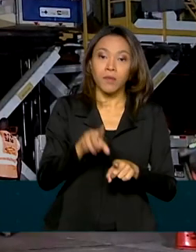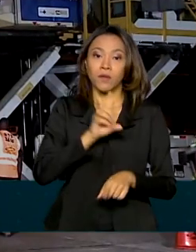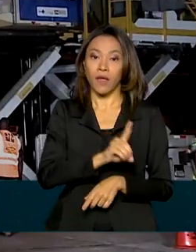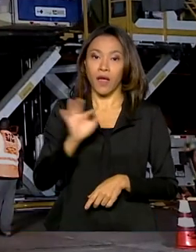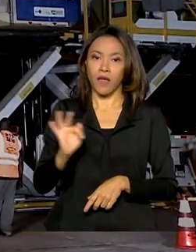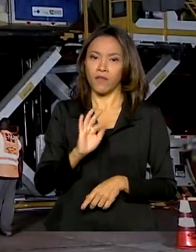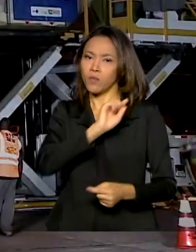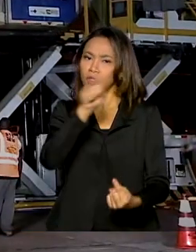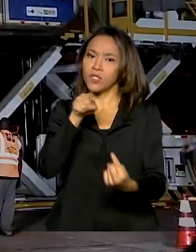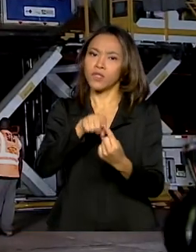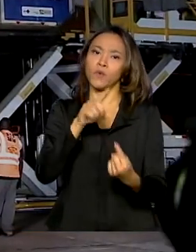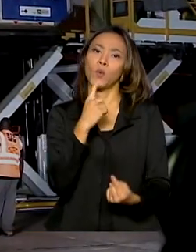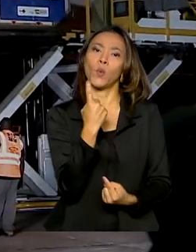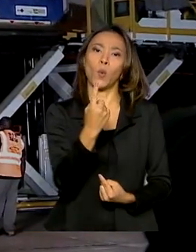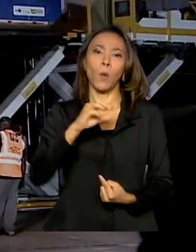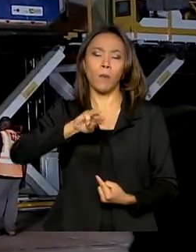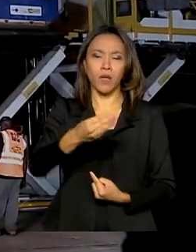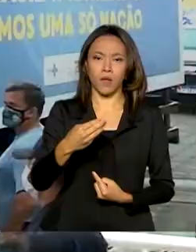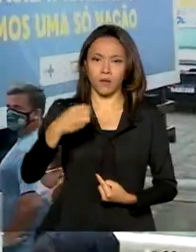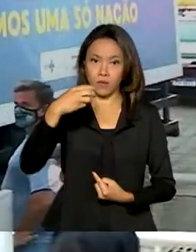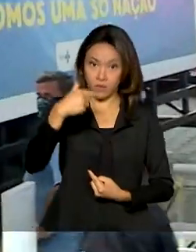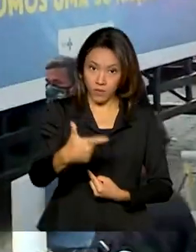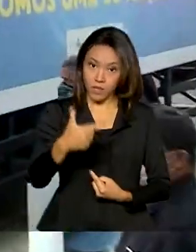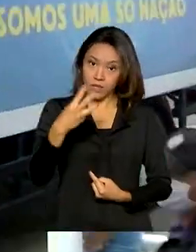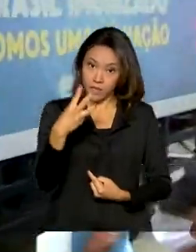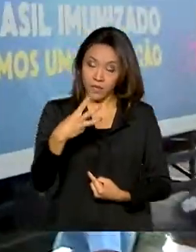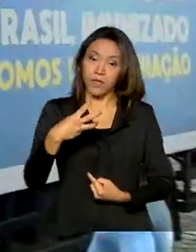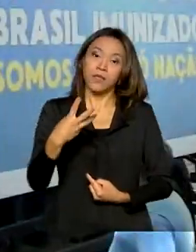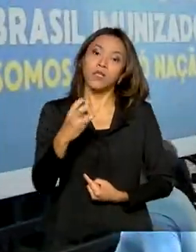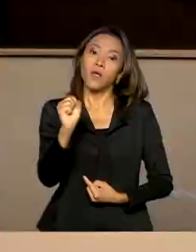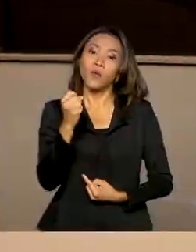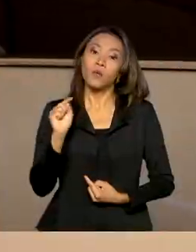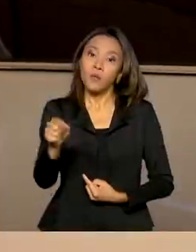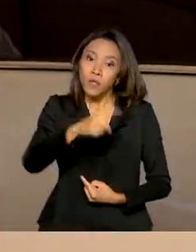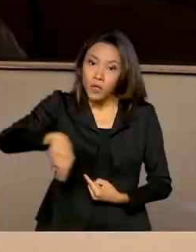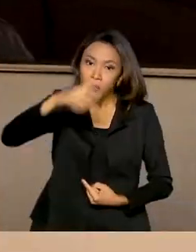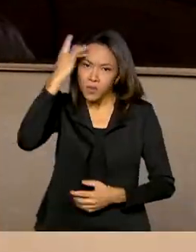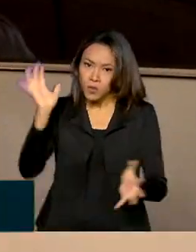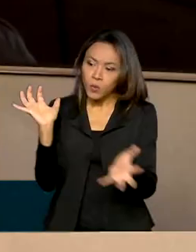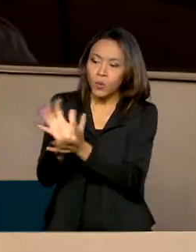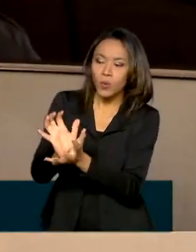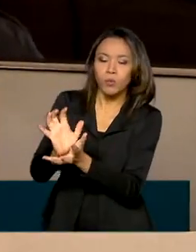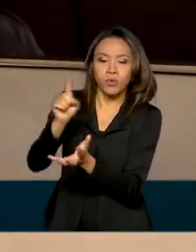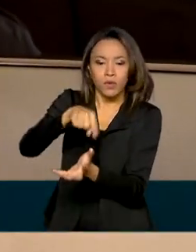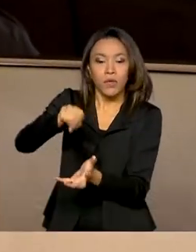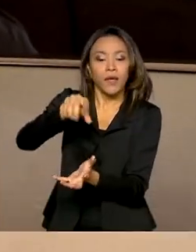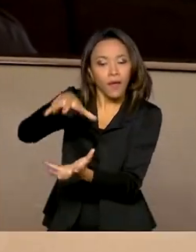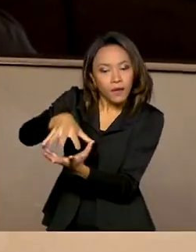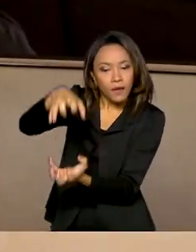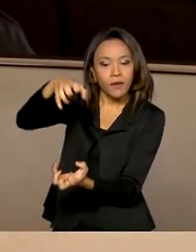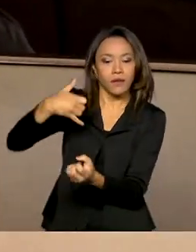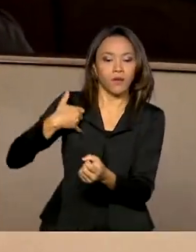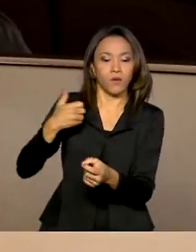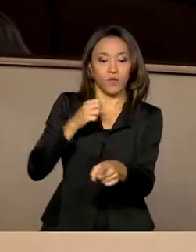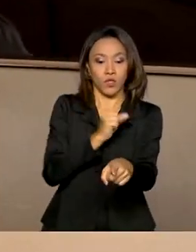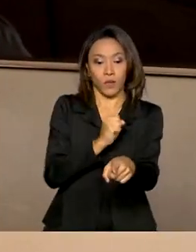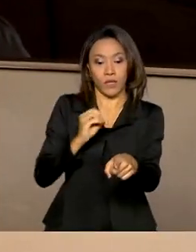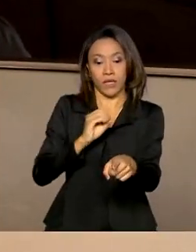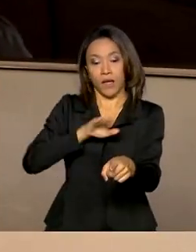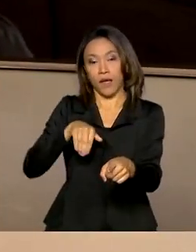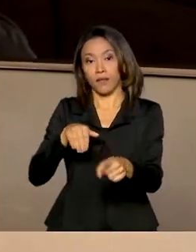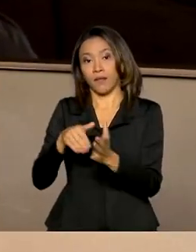,238 mil pessoas dos grupos prioritários. São idosos de 80 a 84 anos,